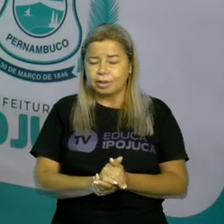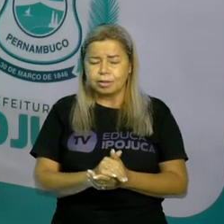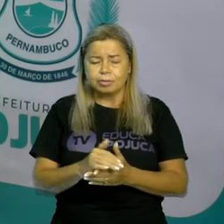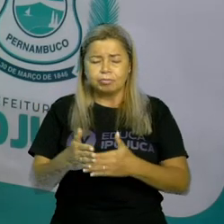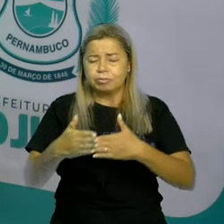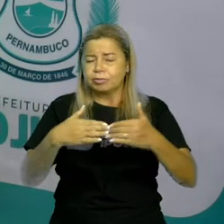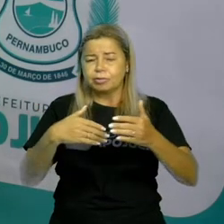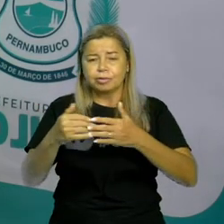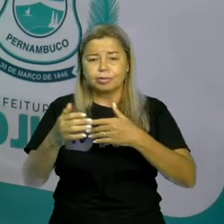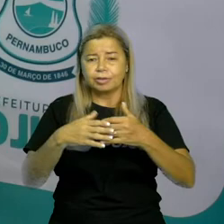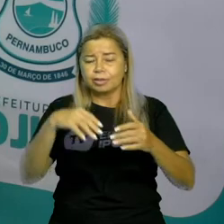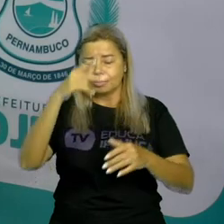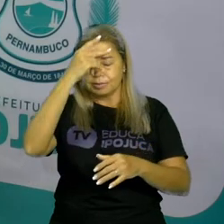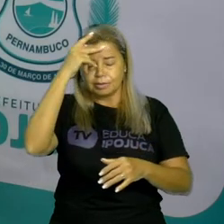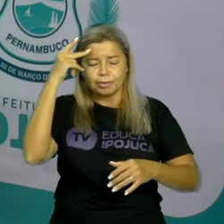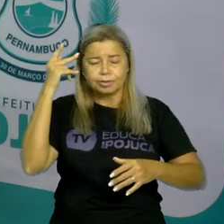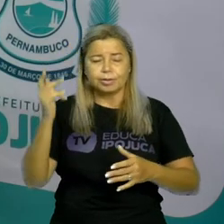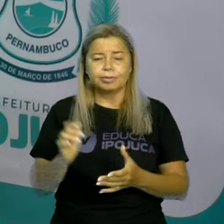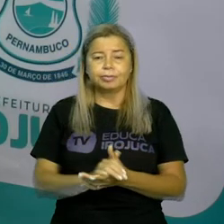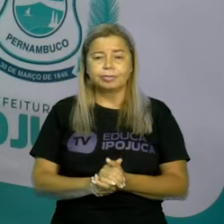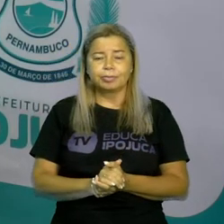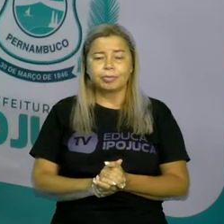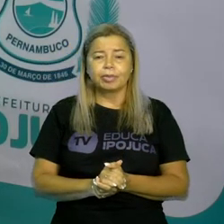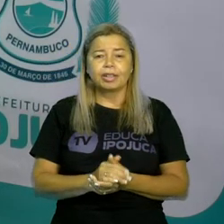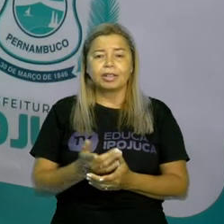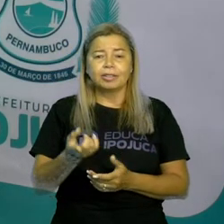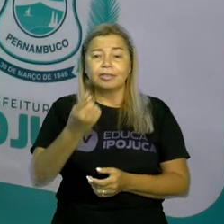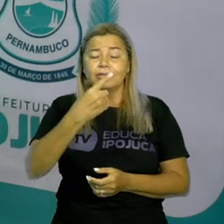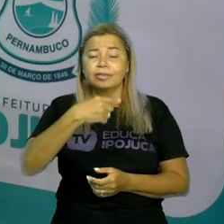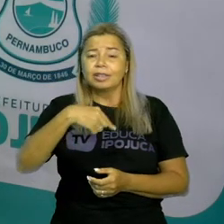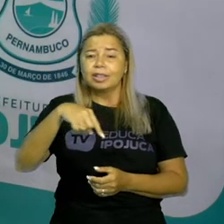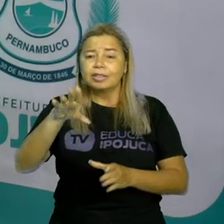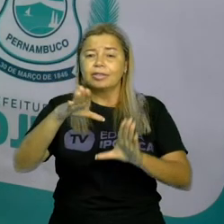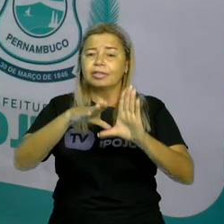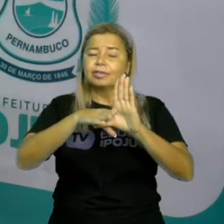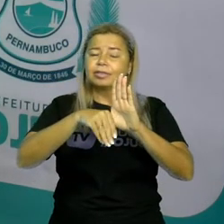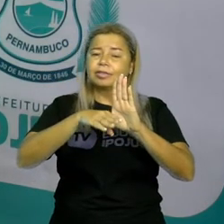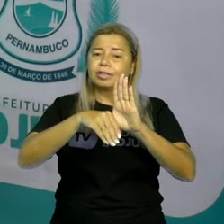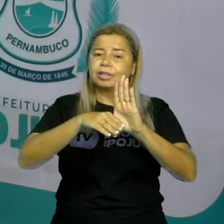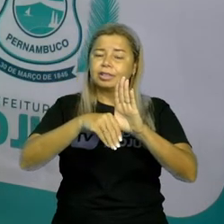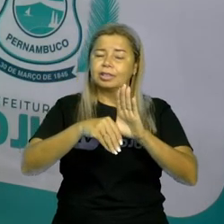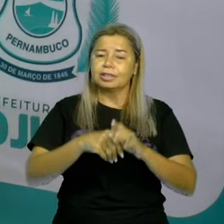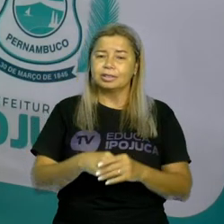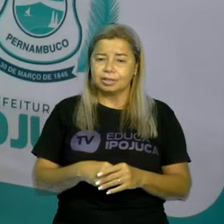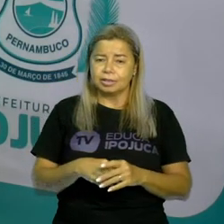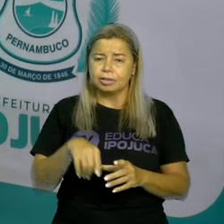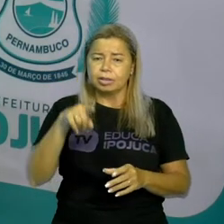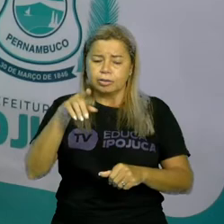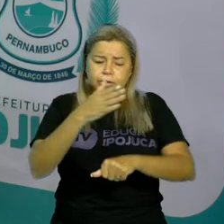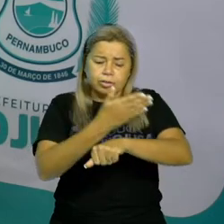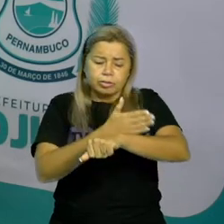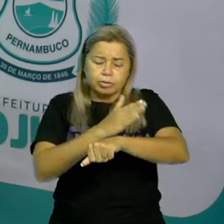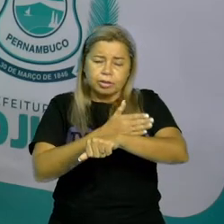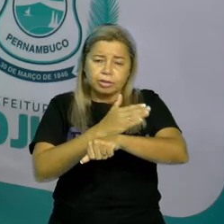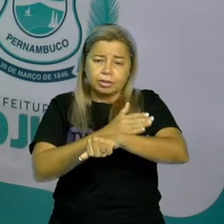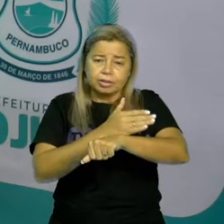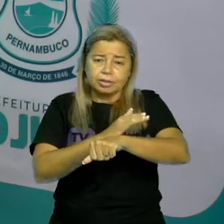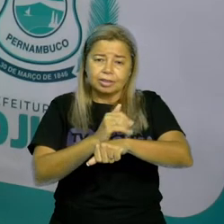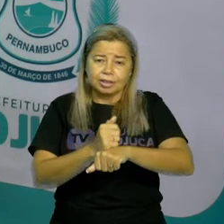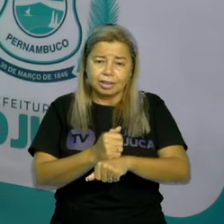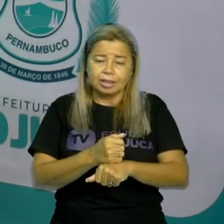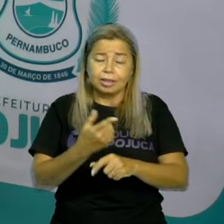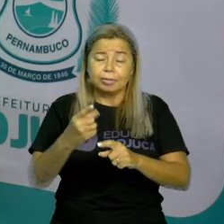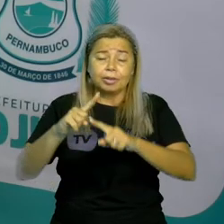desejarem. E vai levar esses trava-línguas que vocês treinaram para